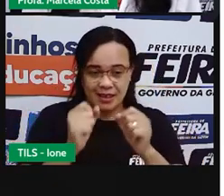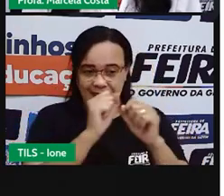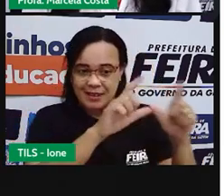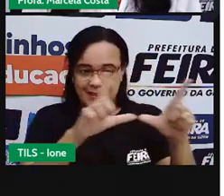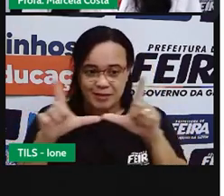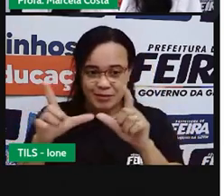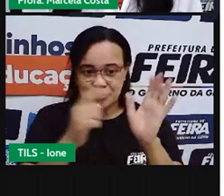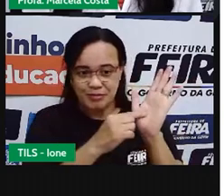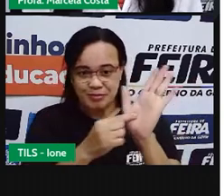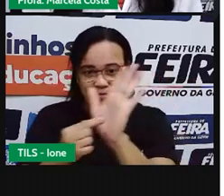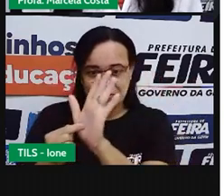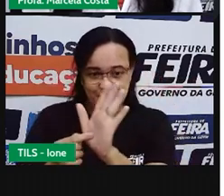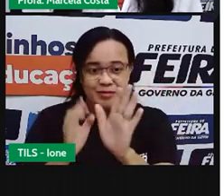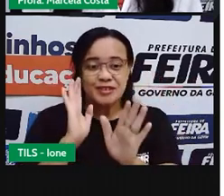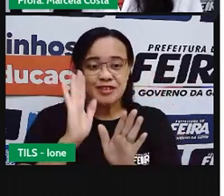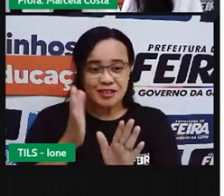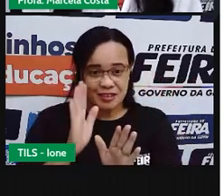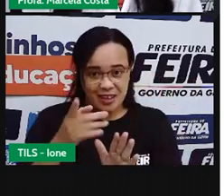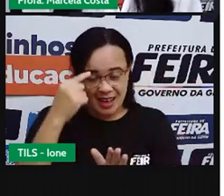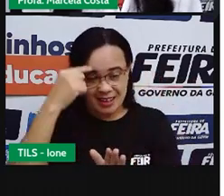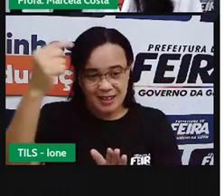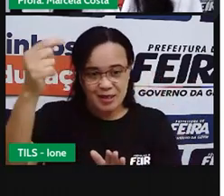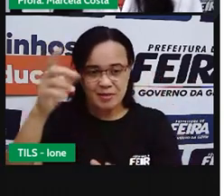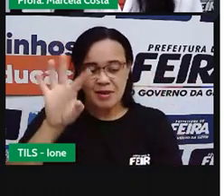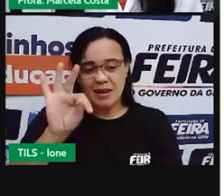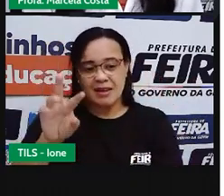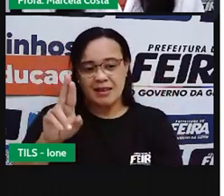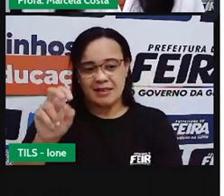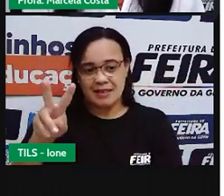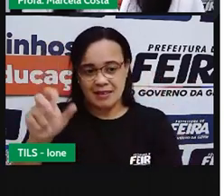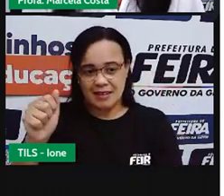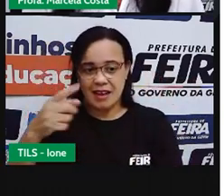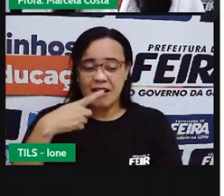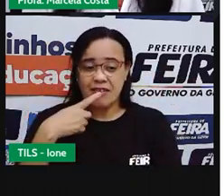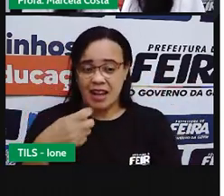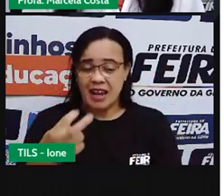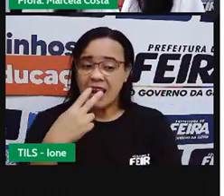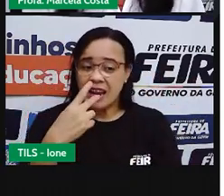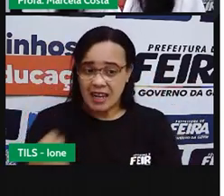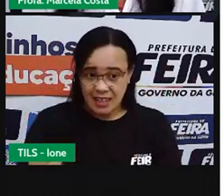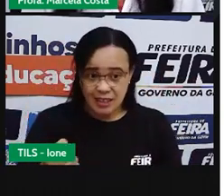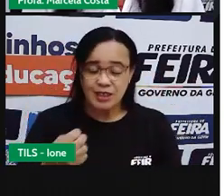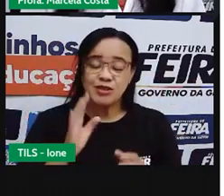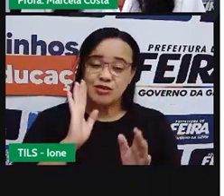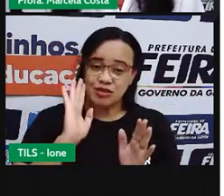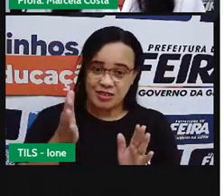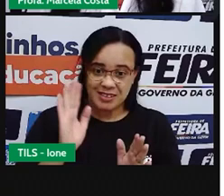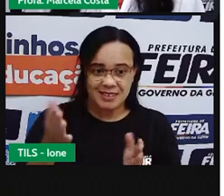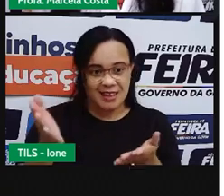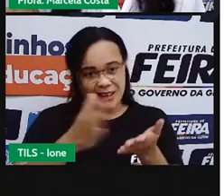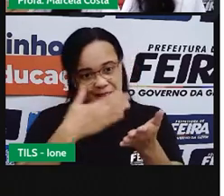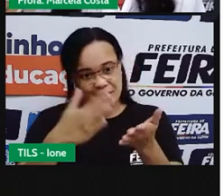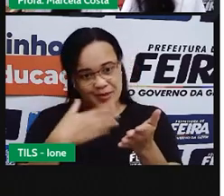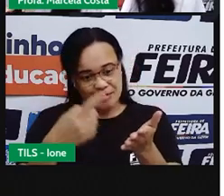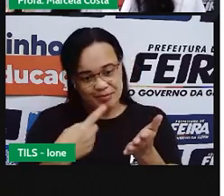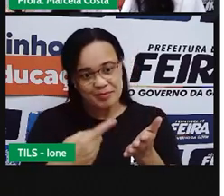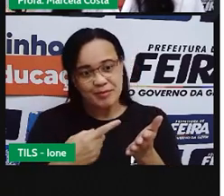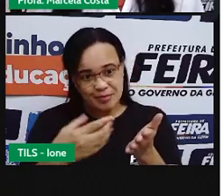foi apresentado, né? O trava-língua. Bel. Que Bel bebeu.